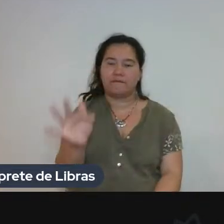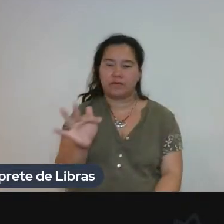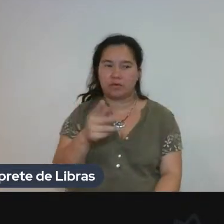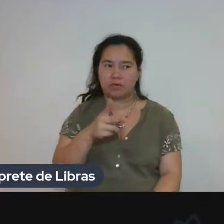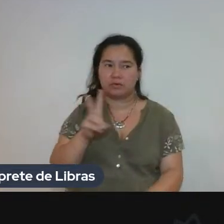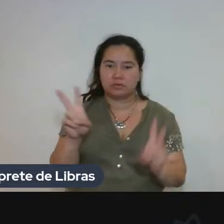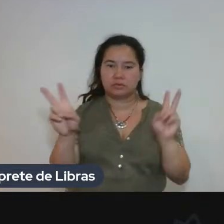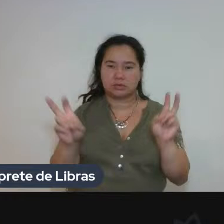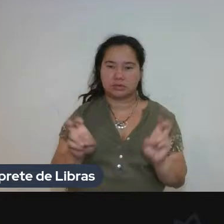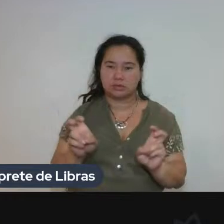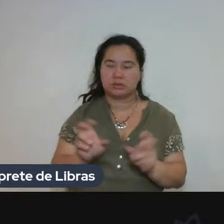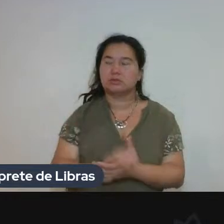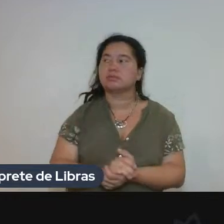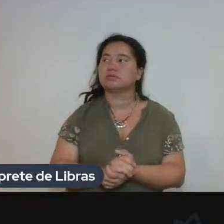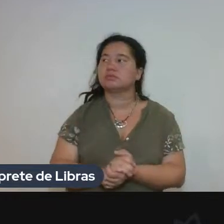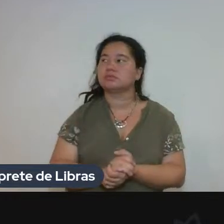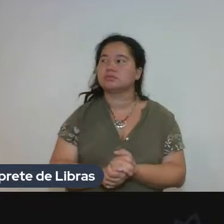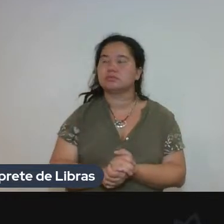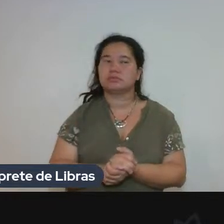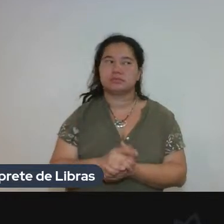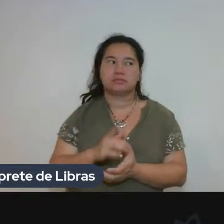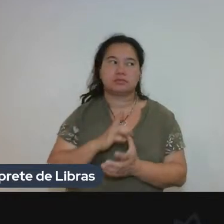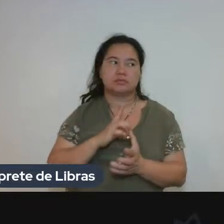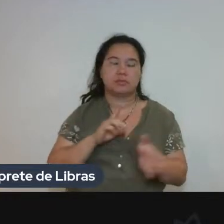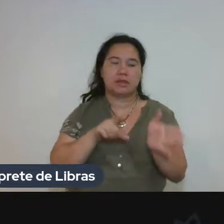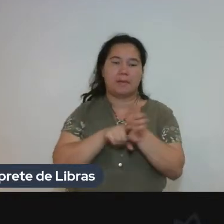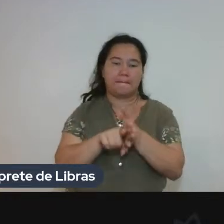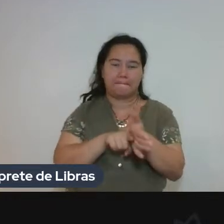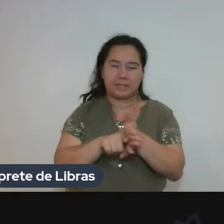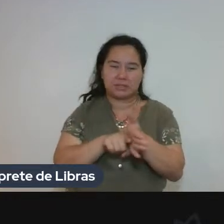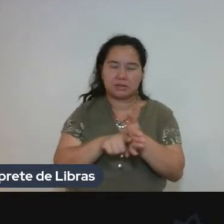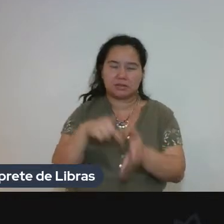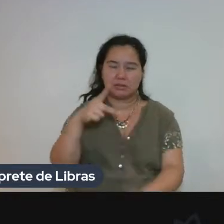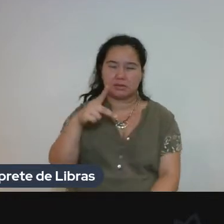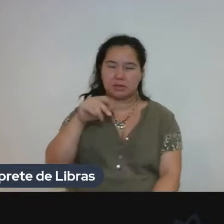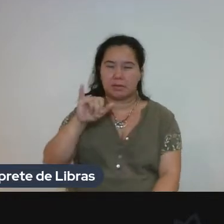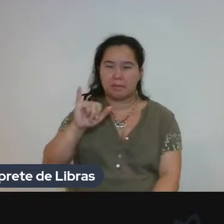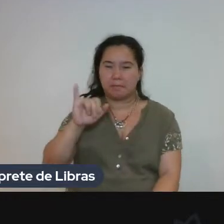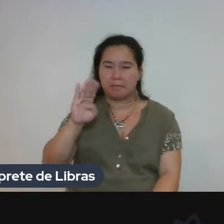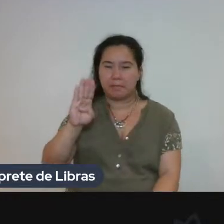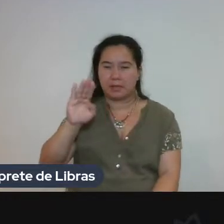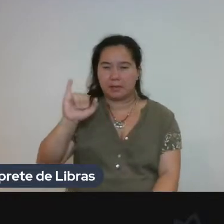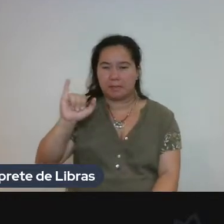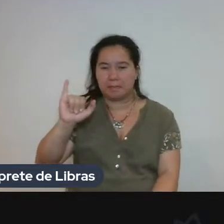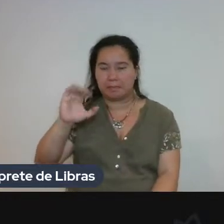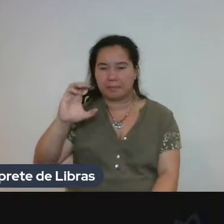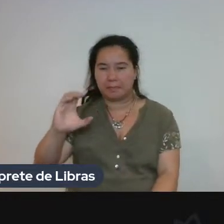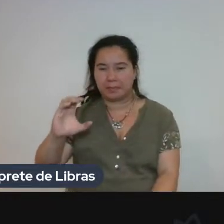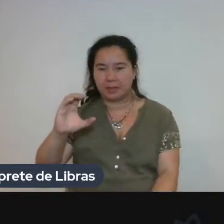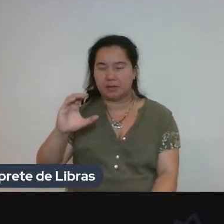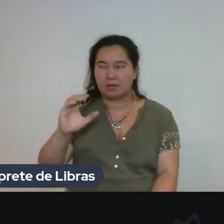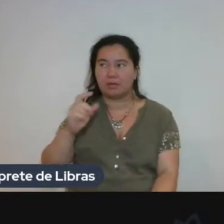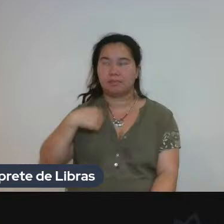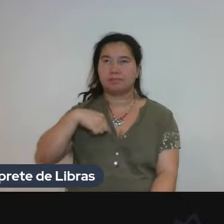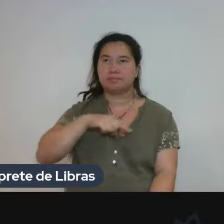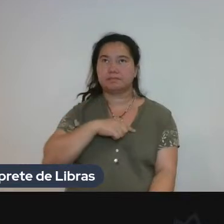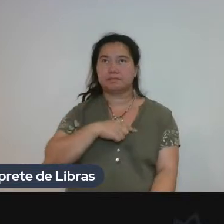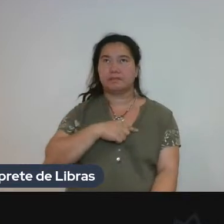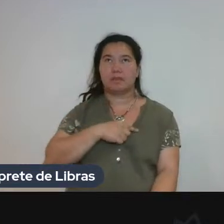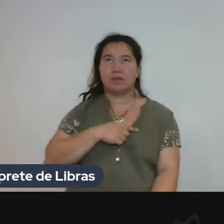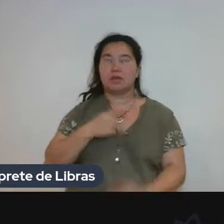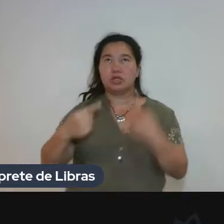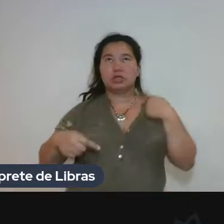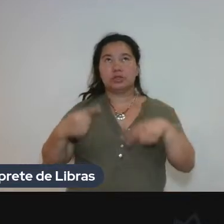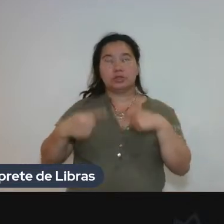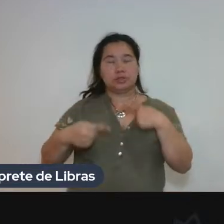Nessa pesquisa do PIBIC, não entramos nessas discussões das notas. É uma outra discussão muito ampla,